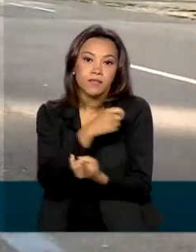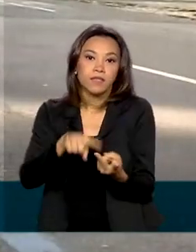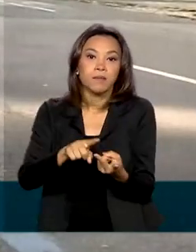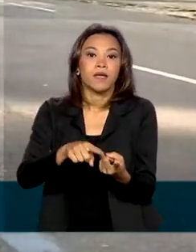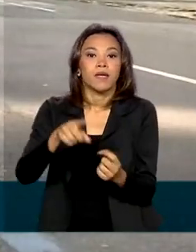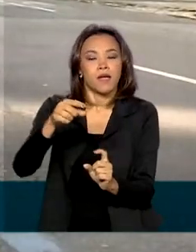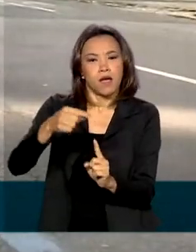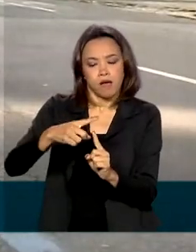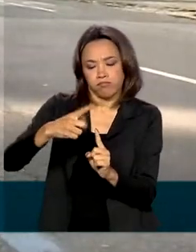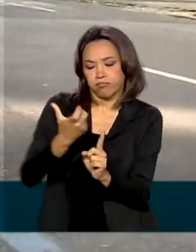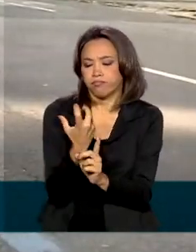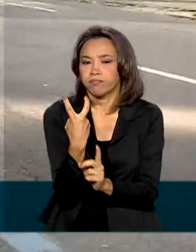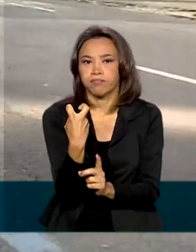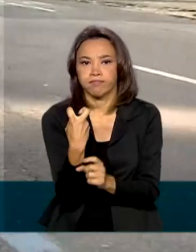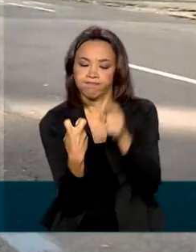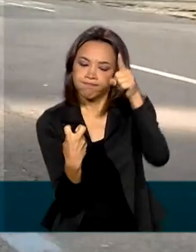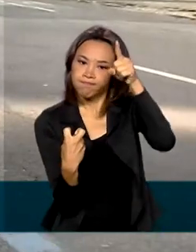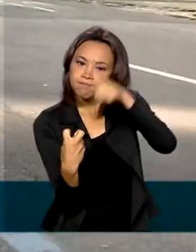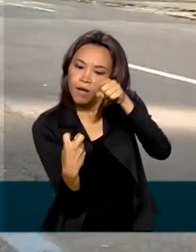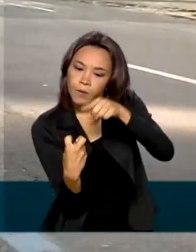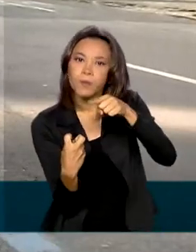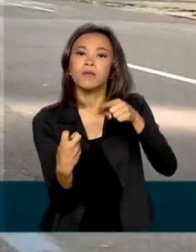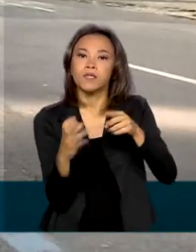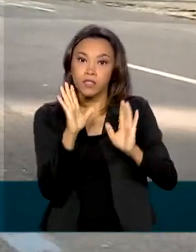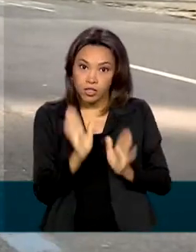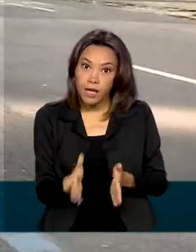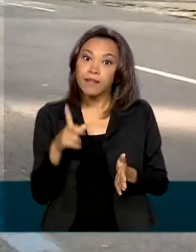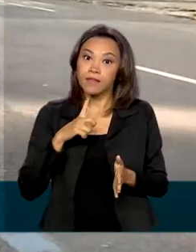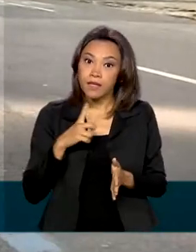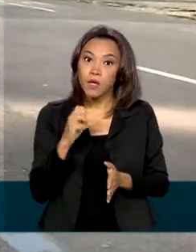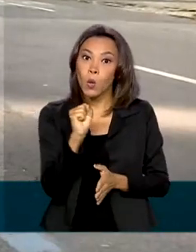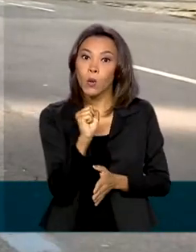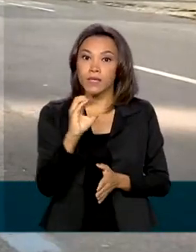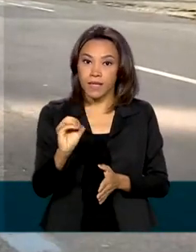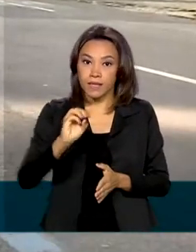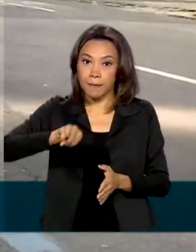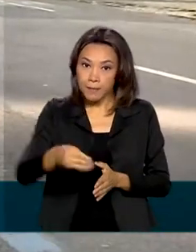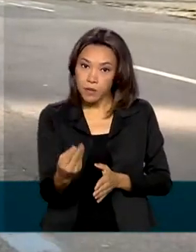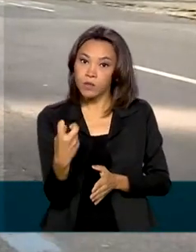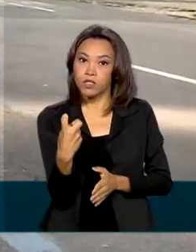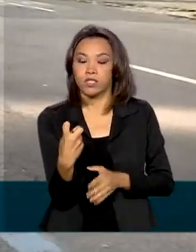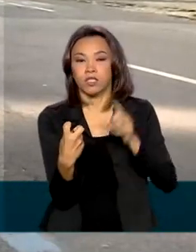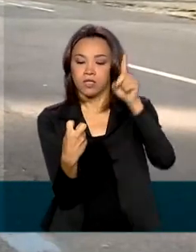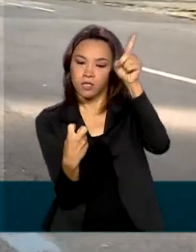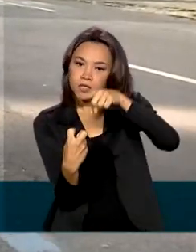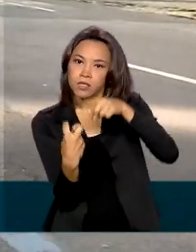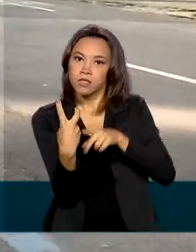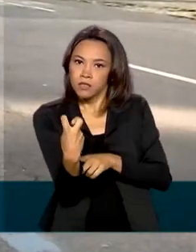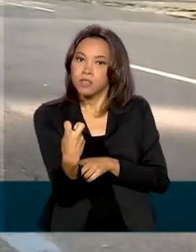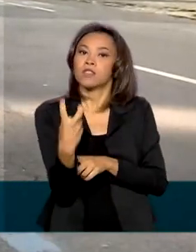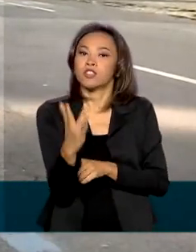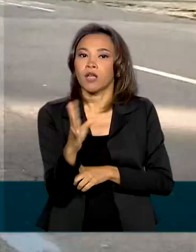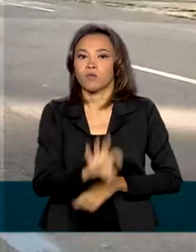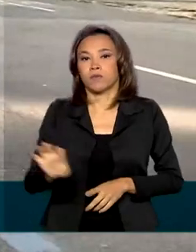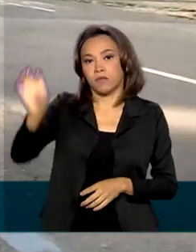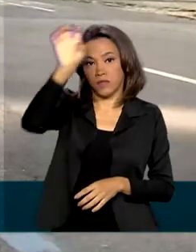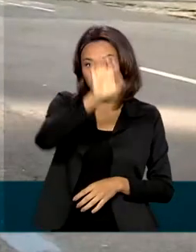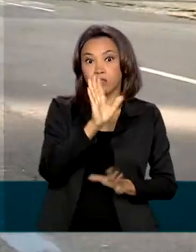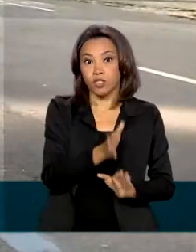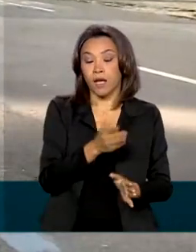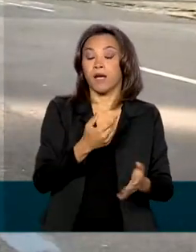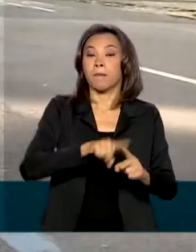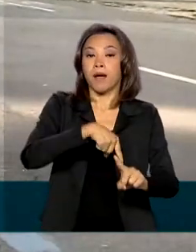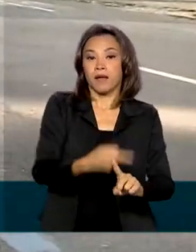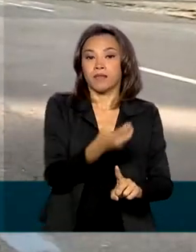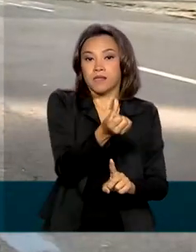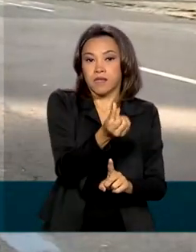pasta, o Brasil já conta com o estoque de 80 milhões de seringas e agulhas nos estados. Além disso, foram adquiridos 60 milhões